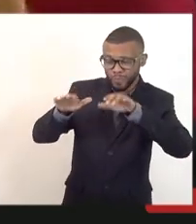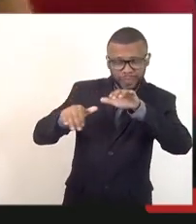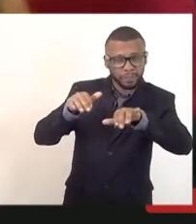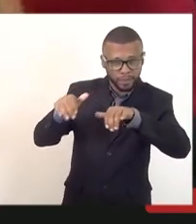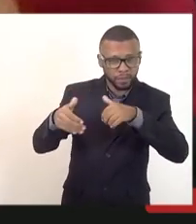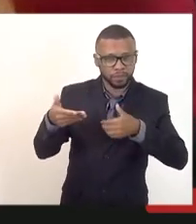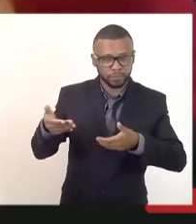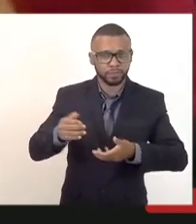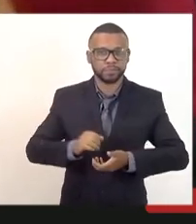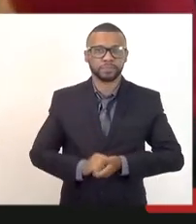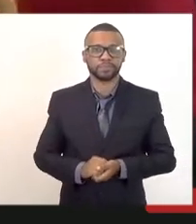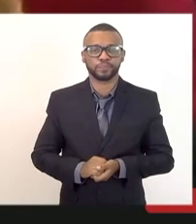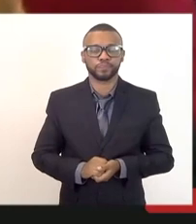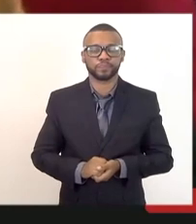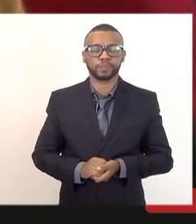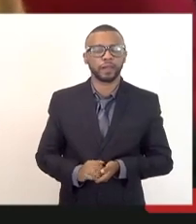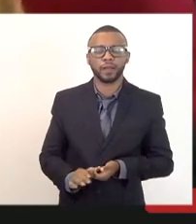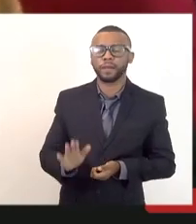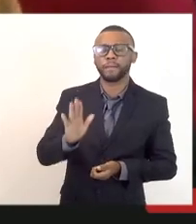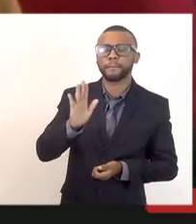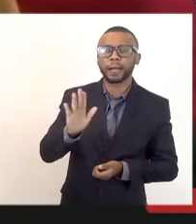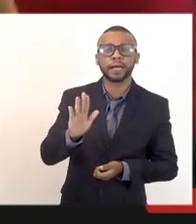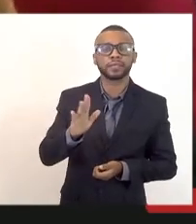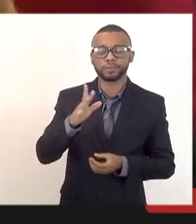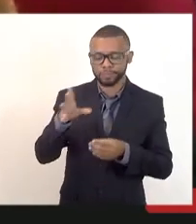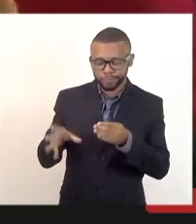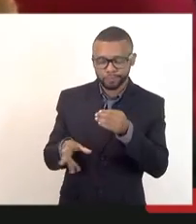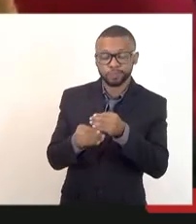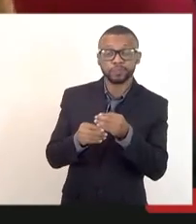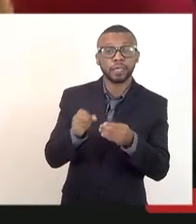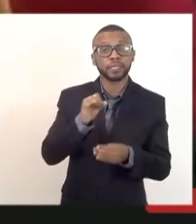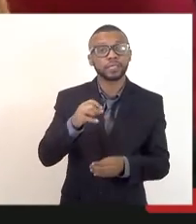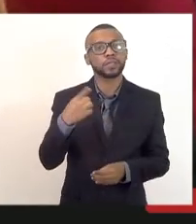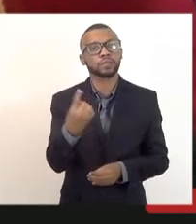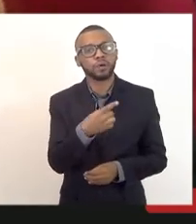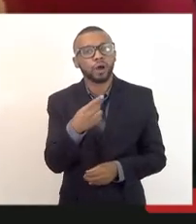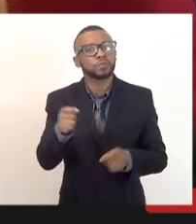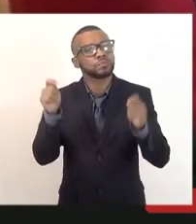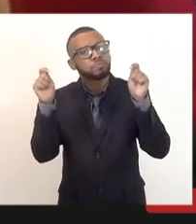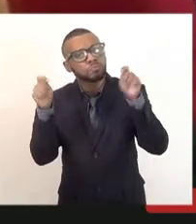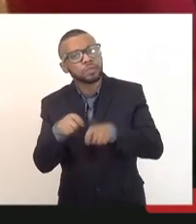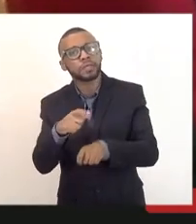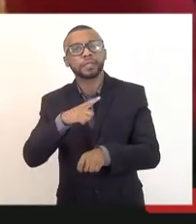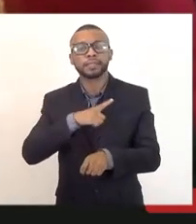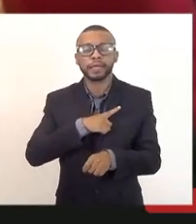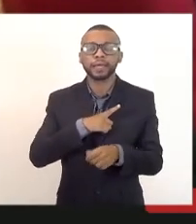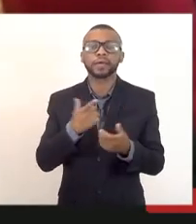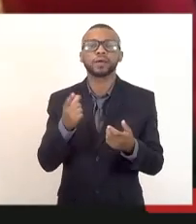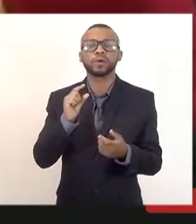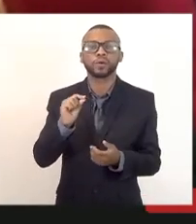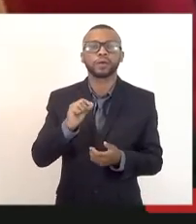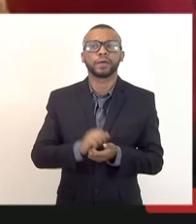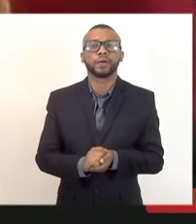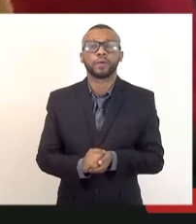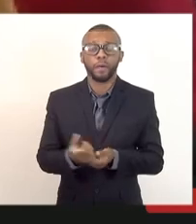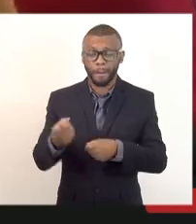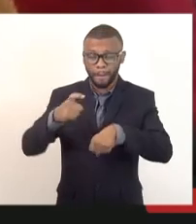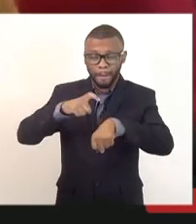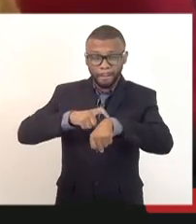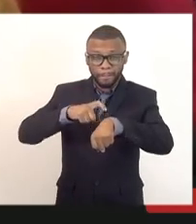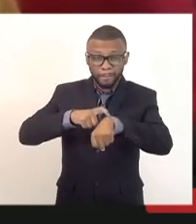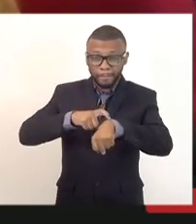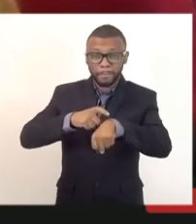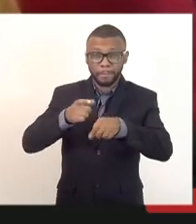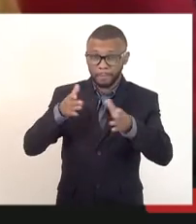Mas a minha ponderação é se a gente poderia ter uma dilatação de prazo, uma